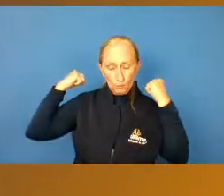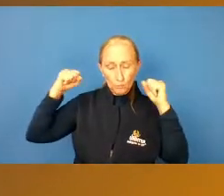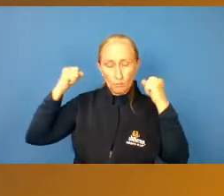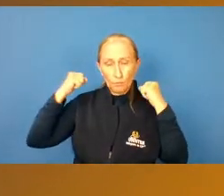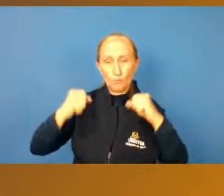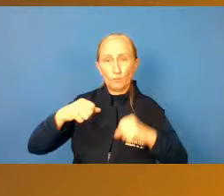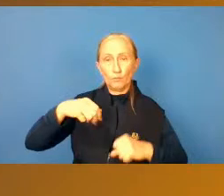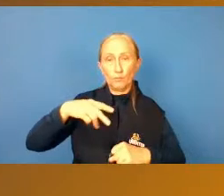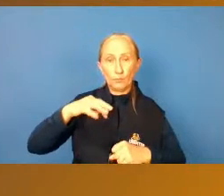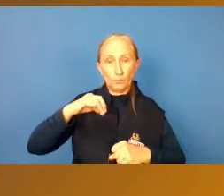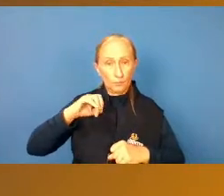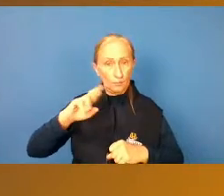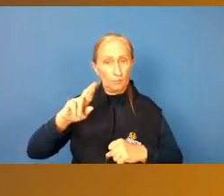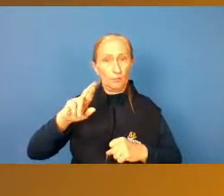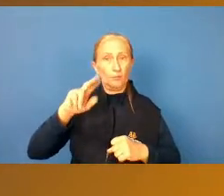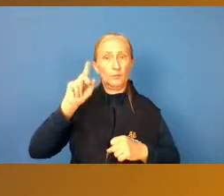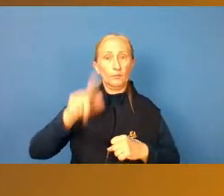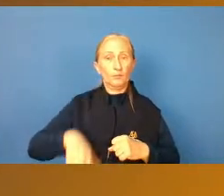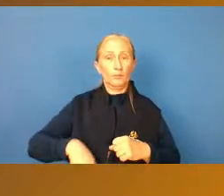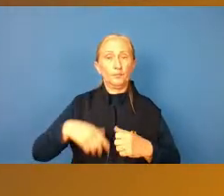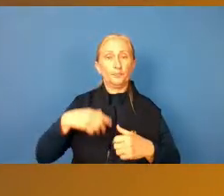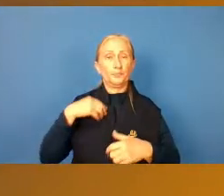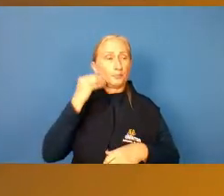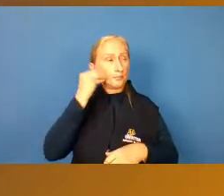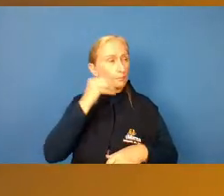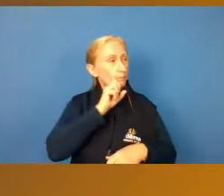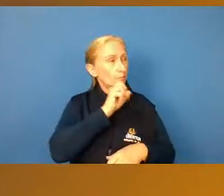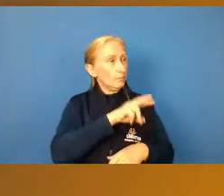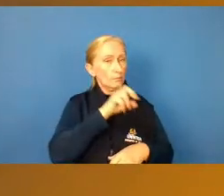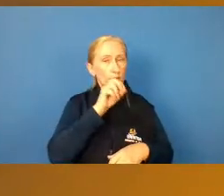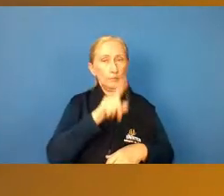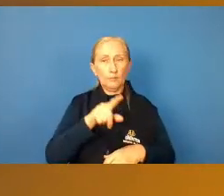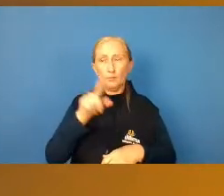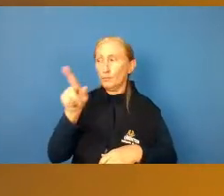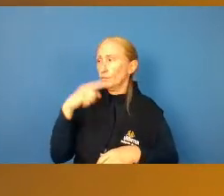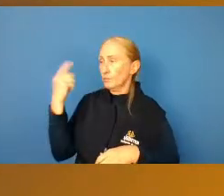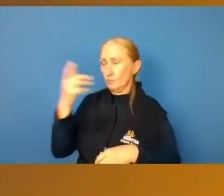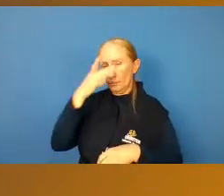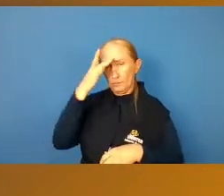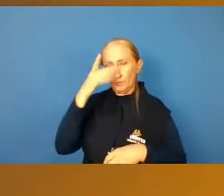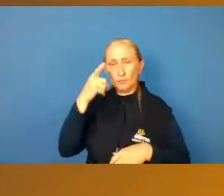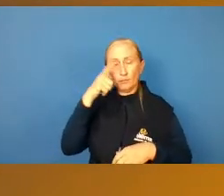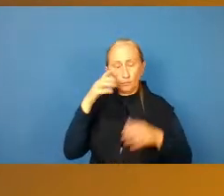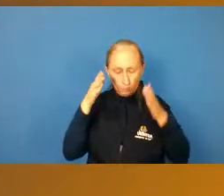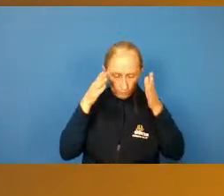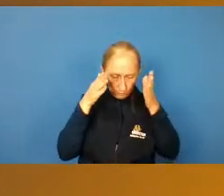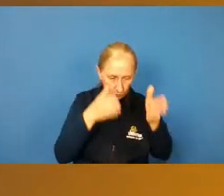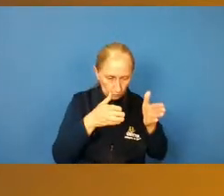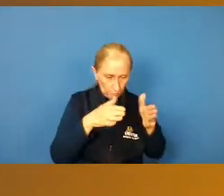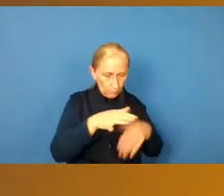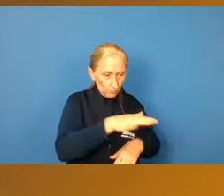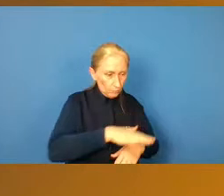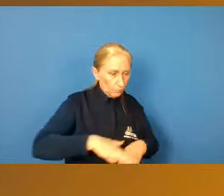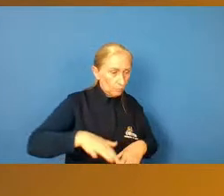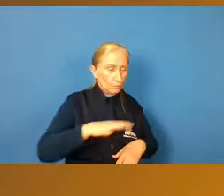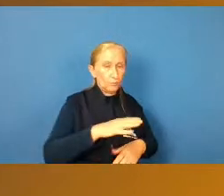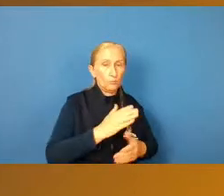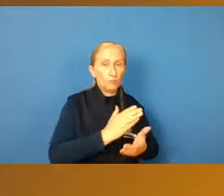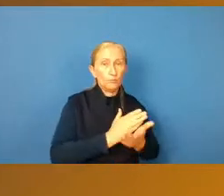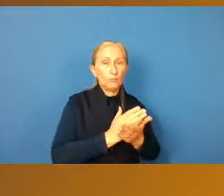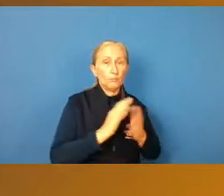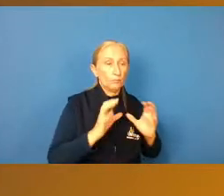percebo aqui em Goiânia, pelas minhas vivências, é que essas pessoas, elas estão concentradas mais em espaços de iniciativa